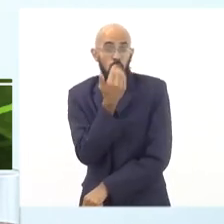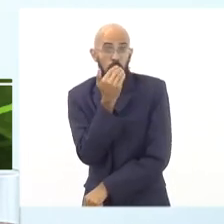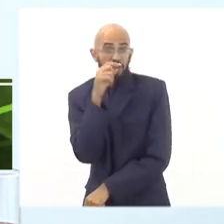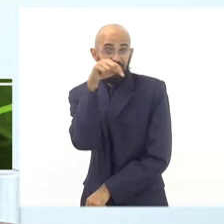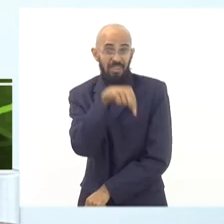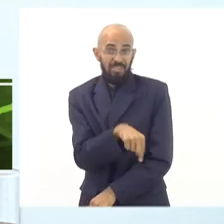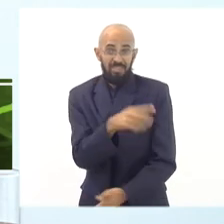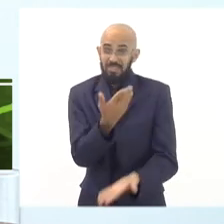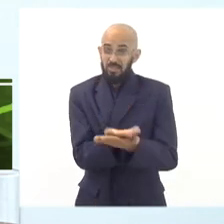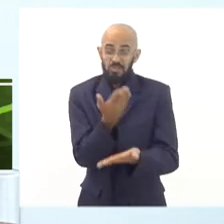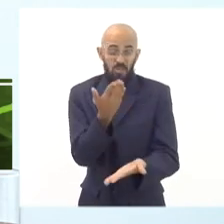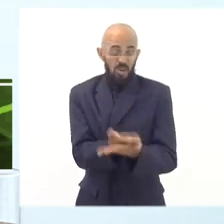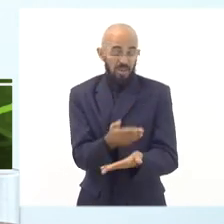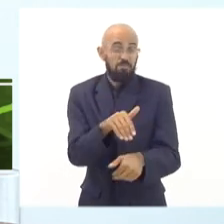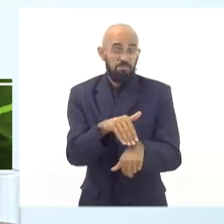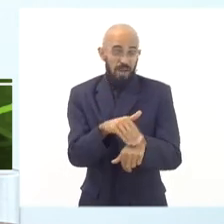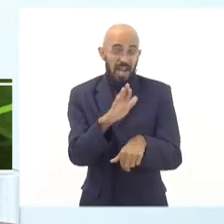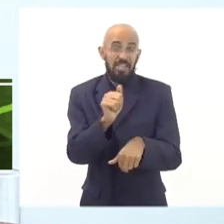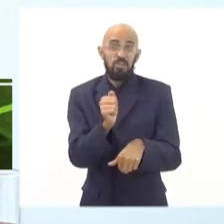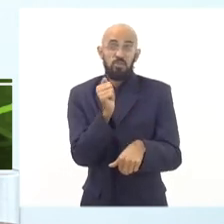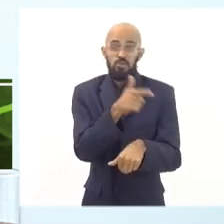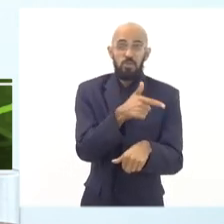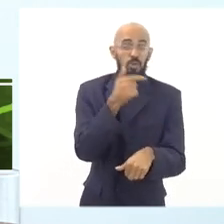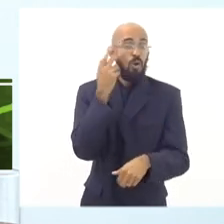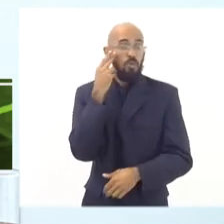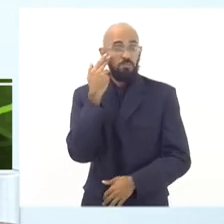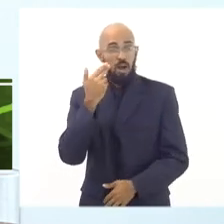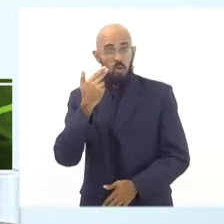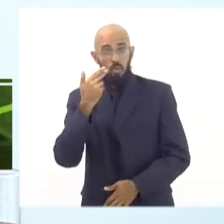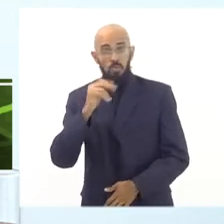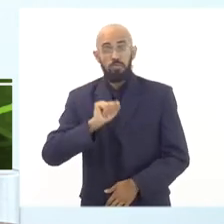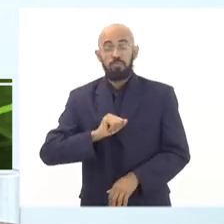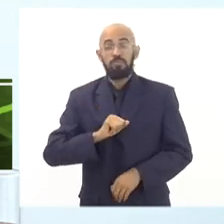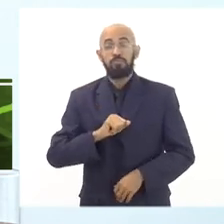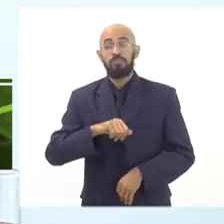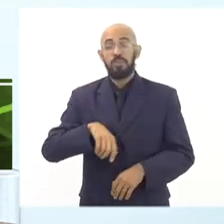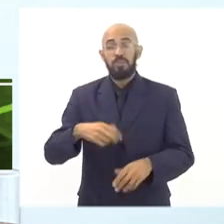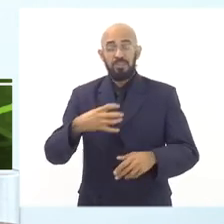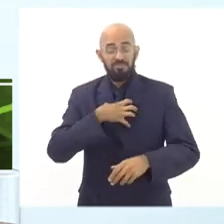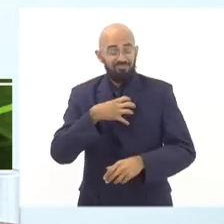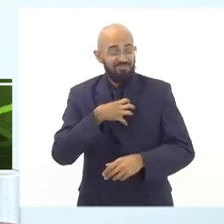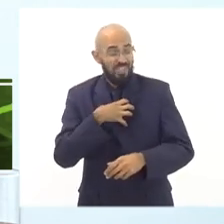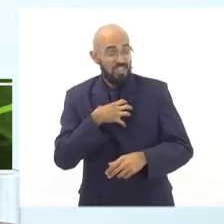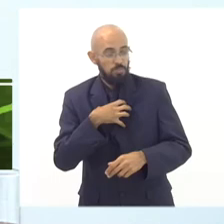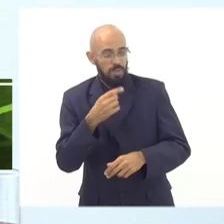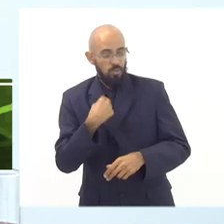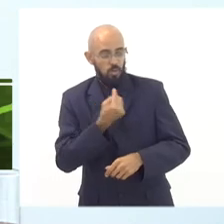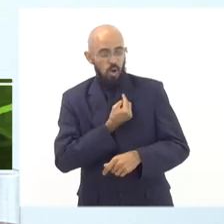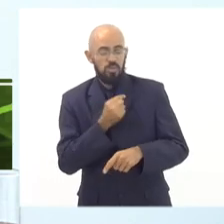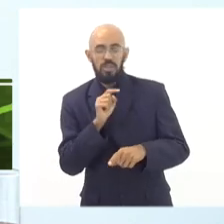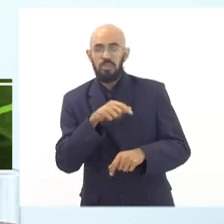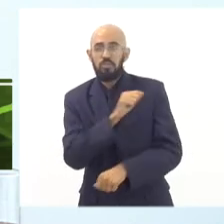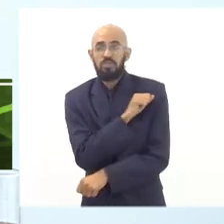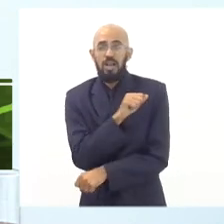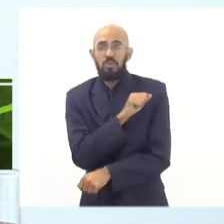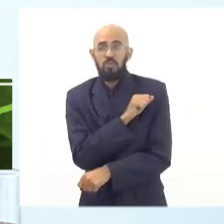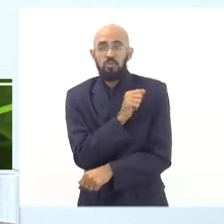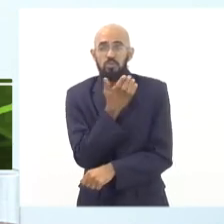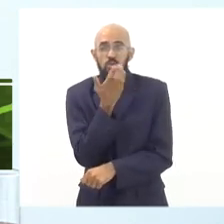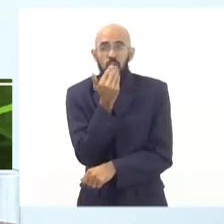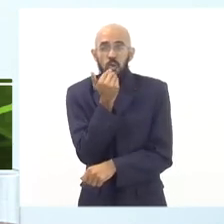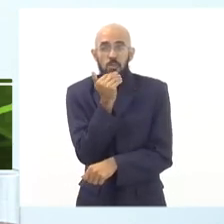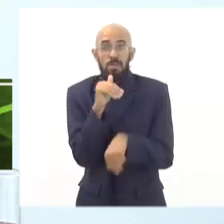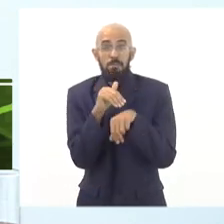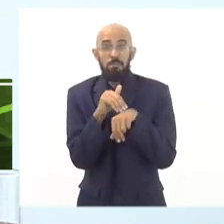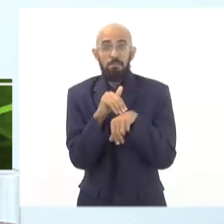numa quantidade maior do que se costumava comer e a impressão que nós temos, inclusive, é que os alunos estão comendo mais